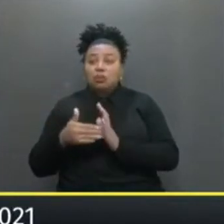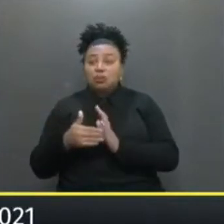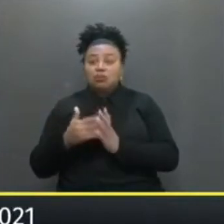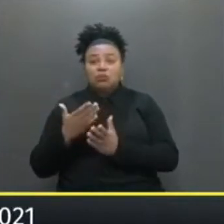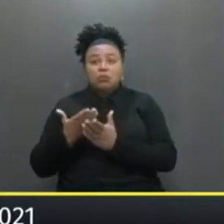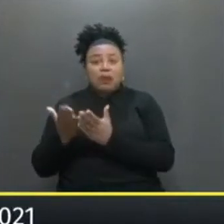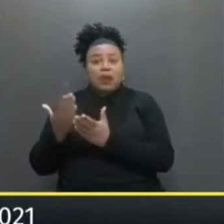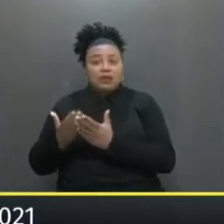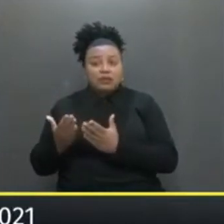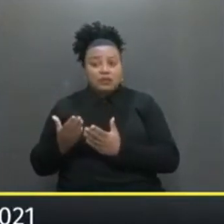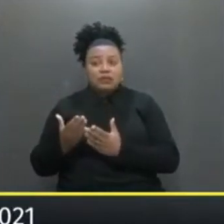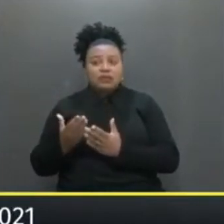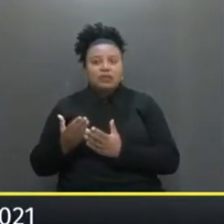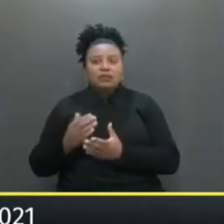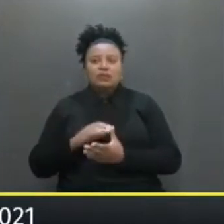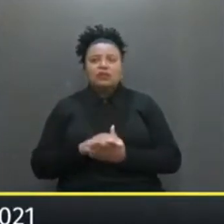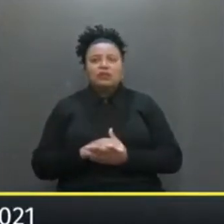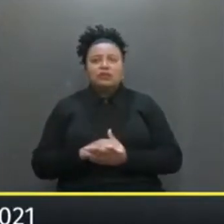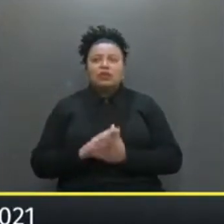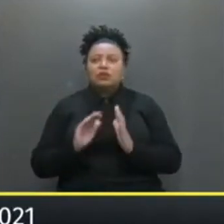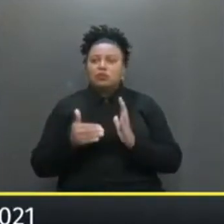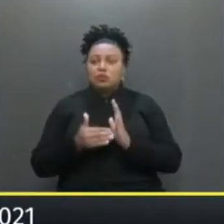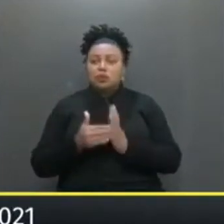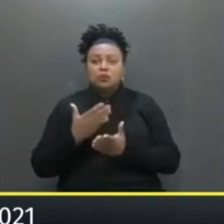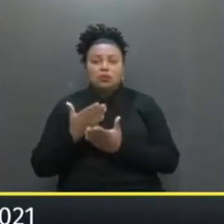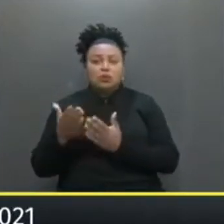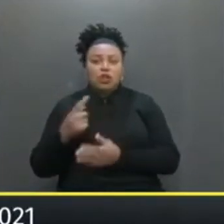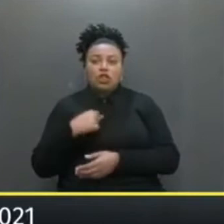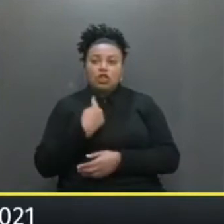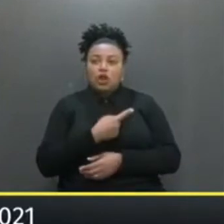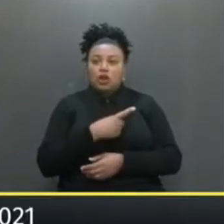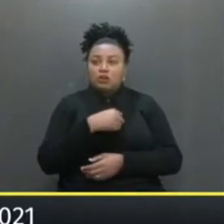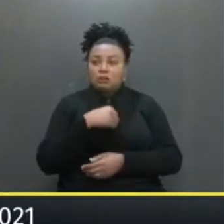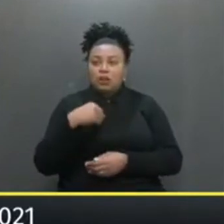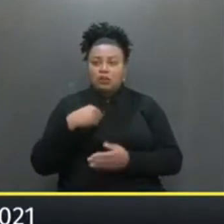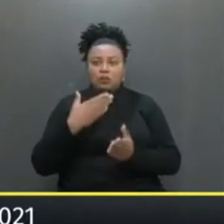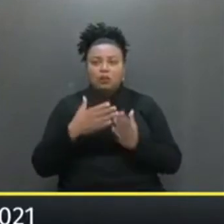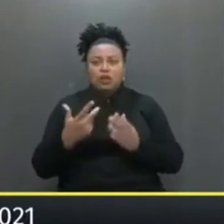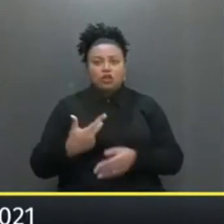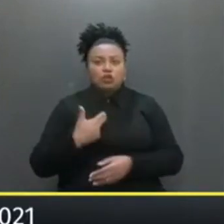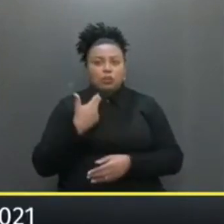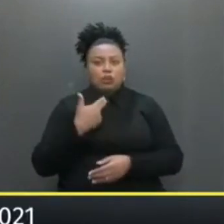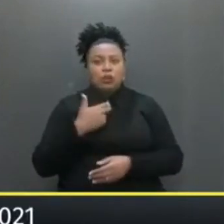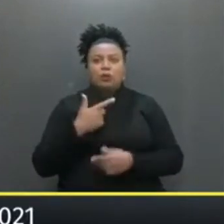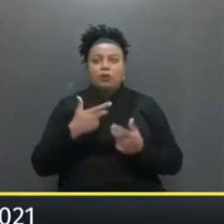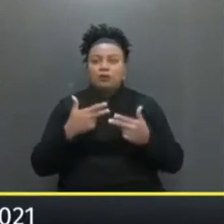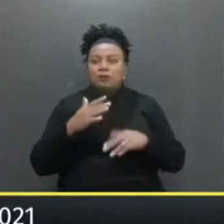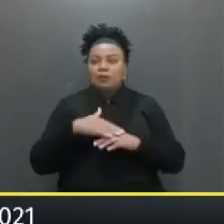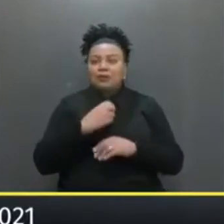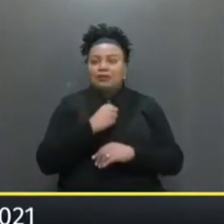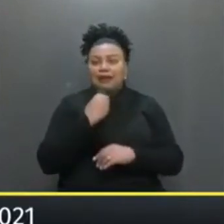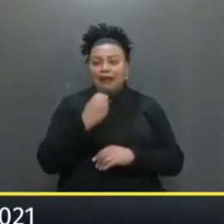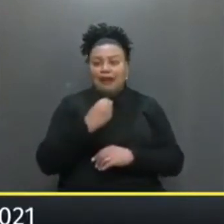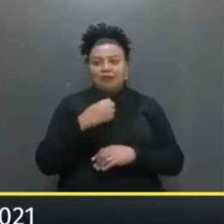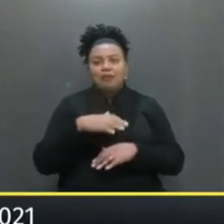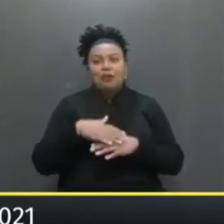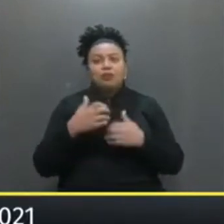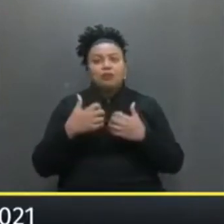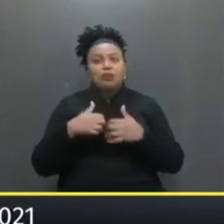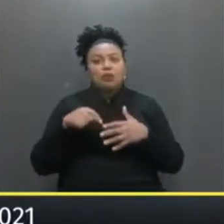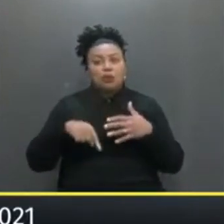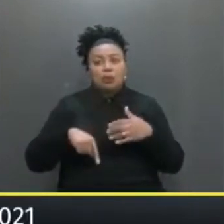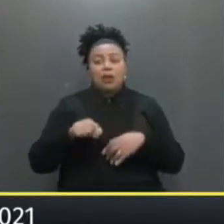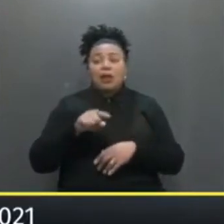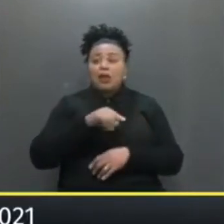mundo Seu perdendo Todo mundo Seu perdendo Nós com o médico Saímos perdendo Porque a operou Um caso mais grave E de maior complexidade